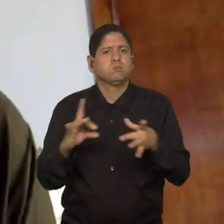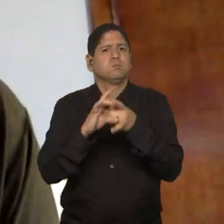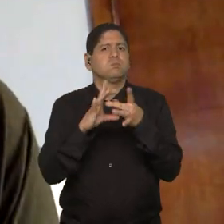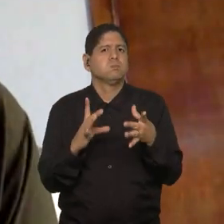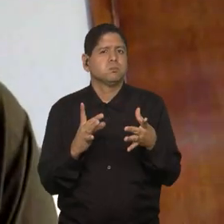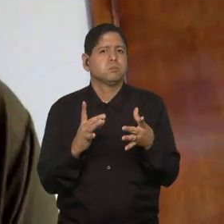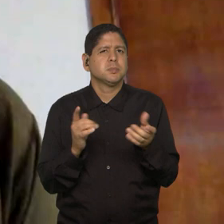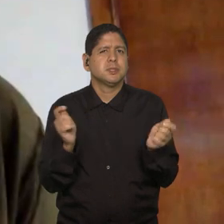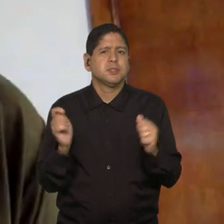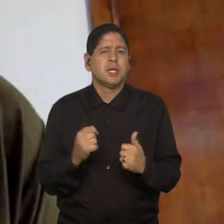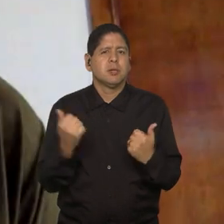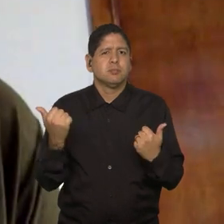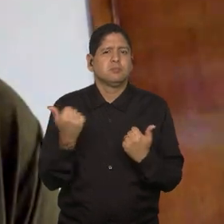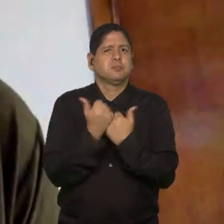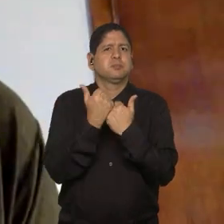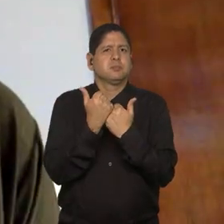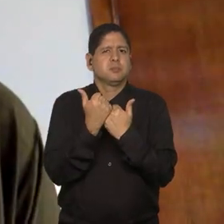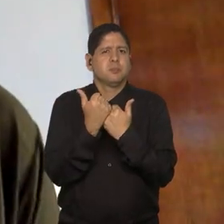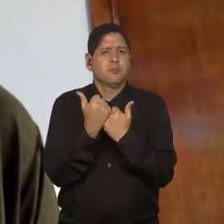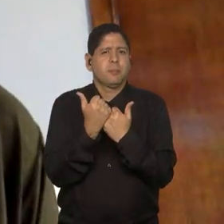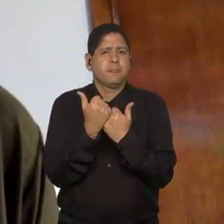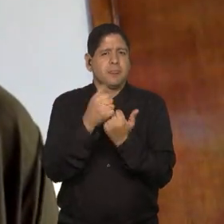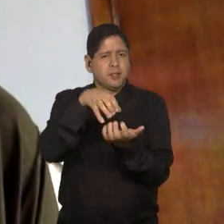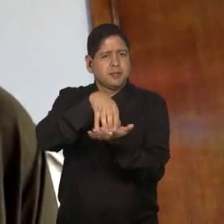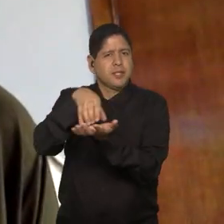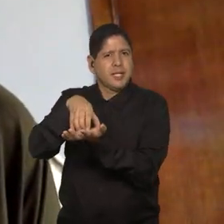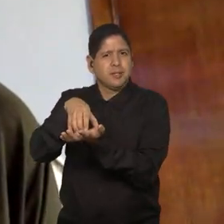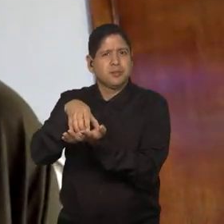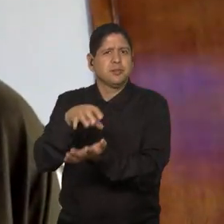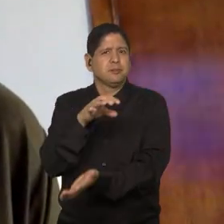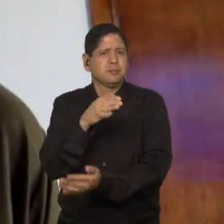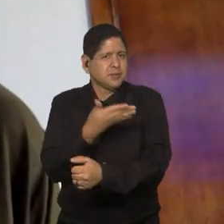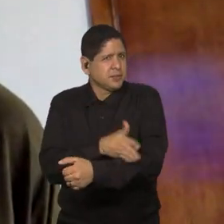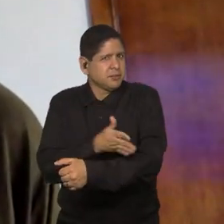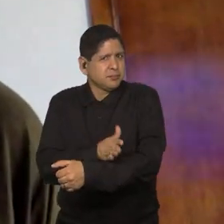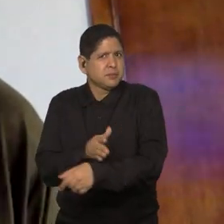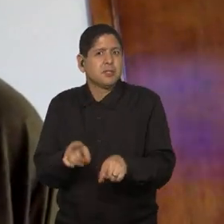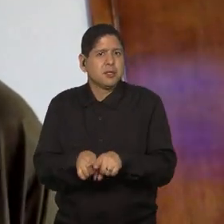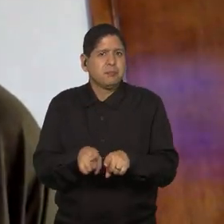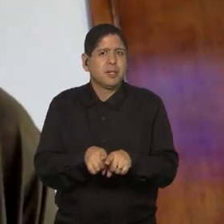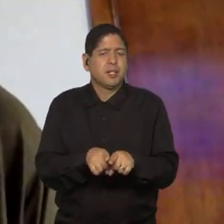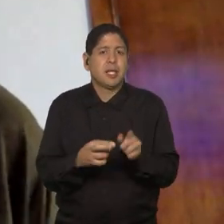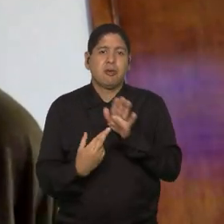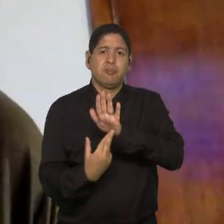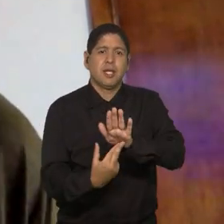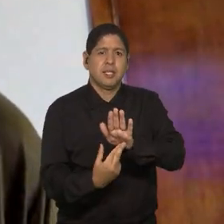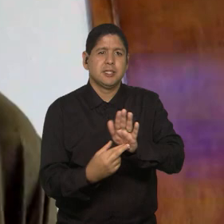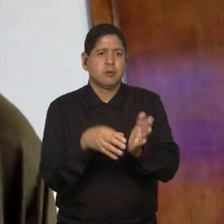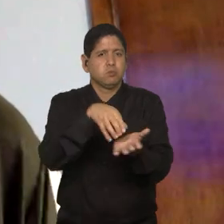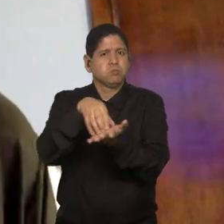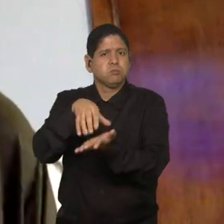sustentem centros de treinamento ou centros de referência em cada uma dessas regiões, que vão